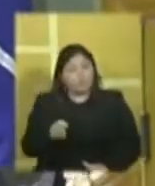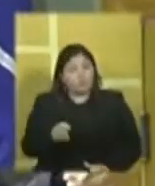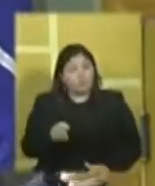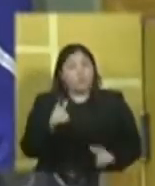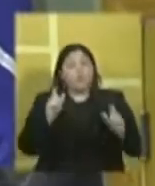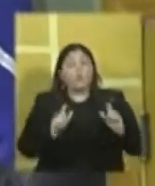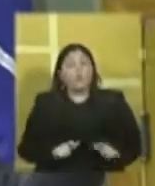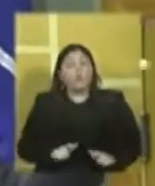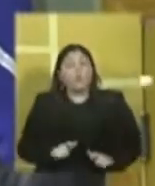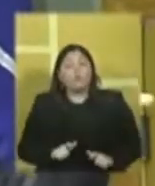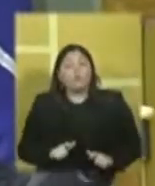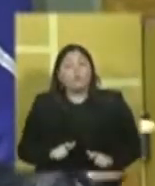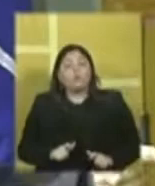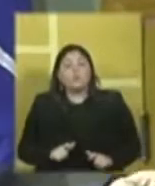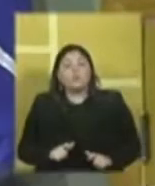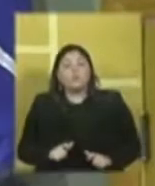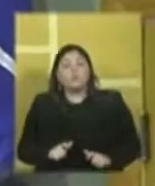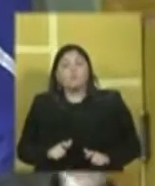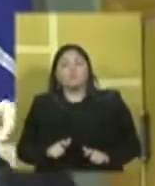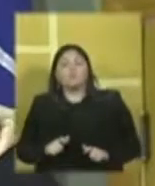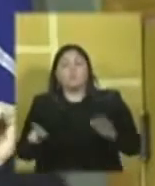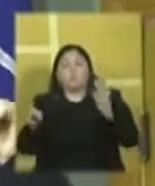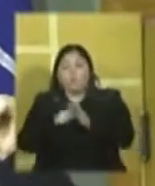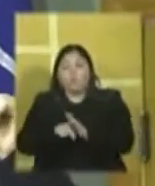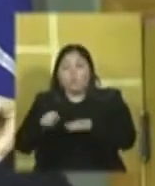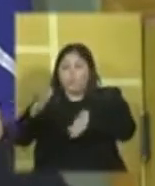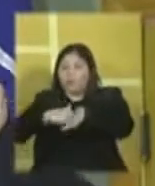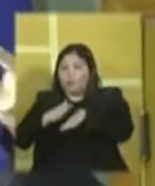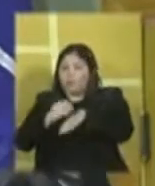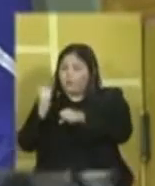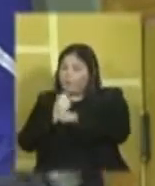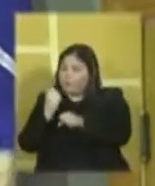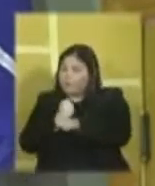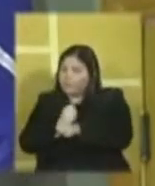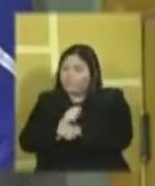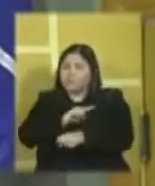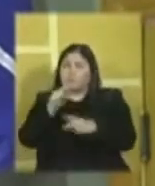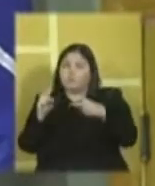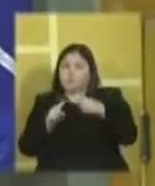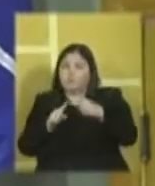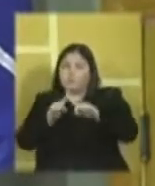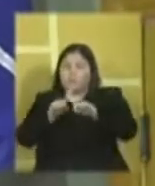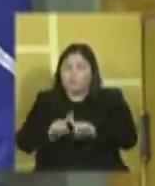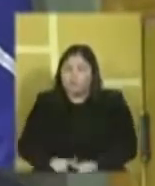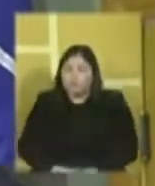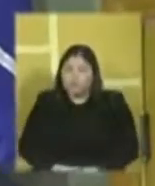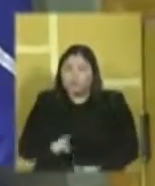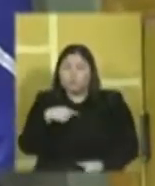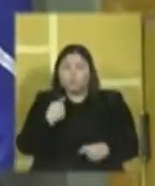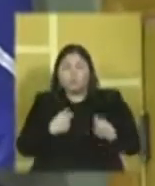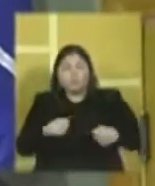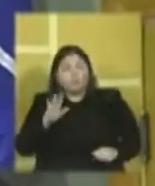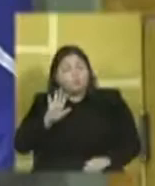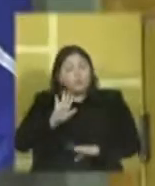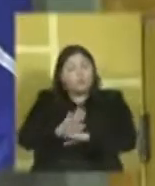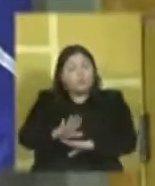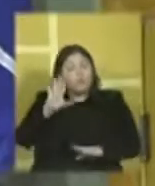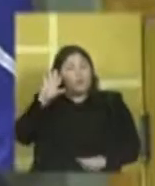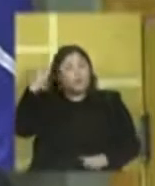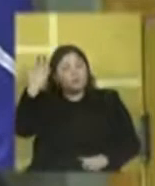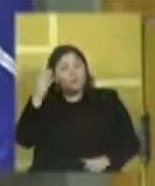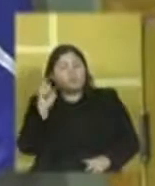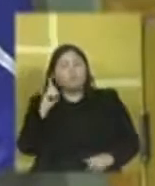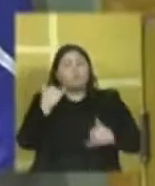a onde? A empreiteira. Depois vão recorrer à Caixa. Nós temos que ajudar a resolver. Não